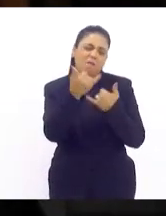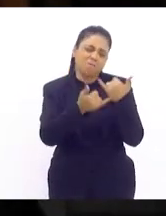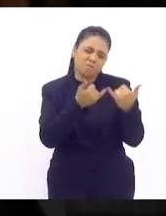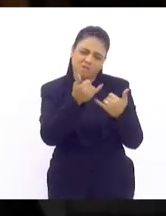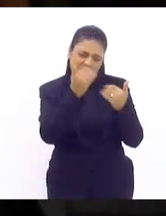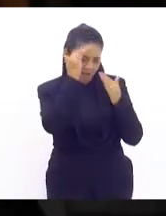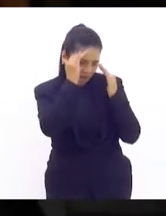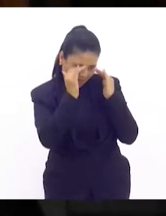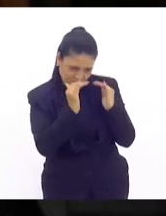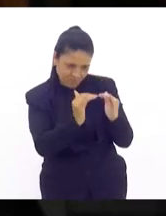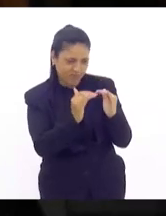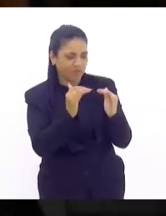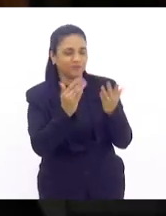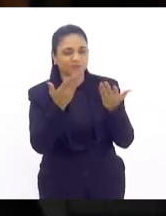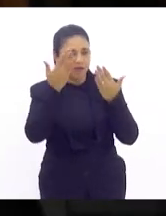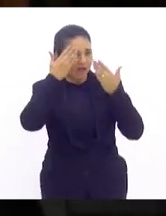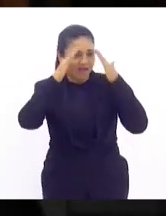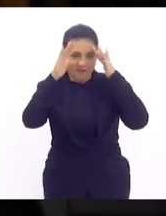alegria